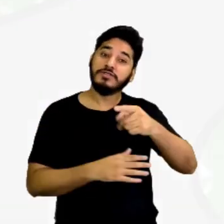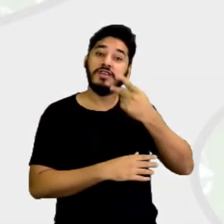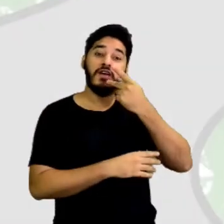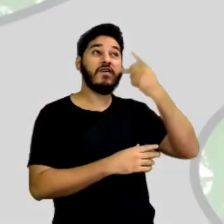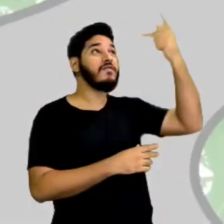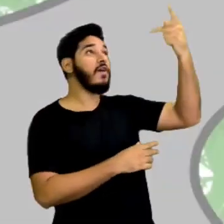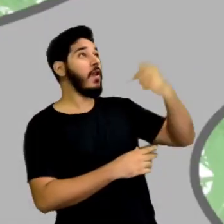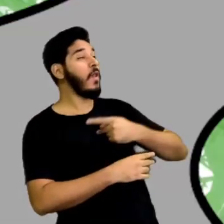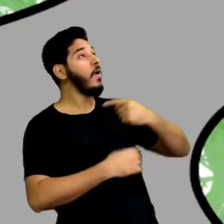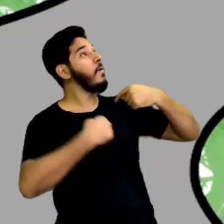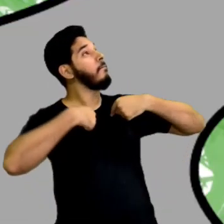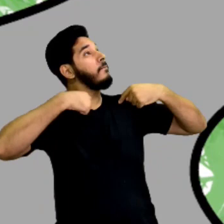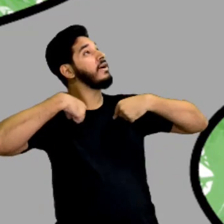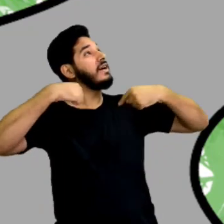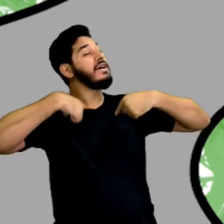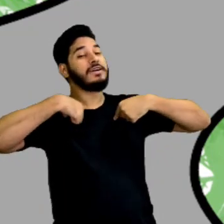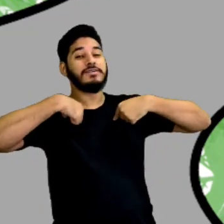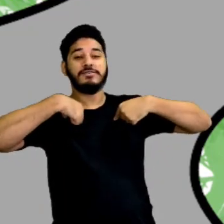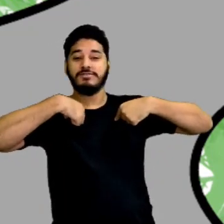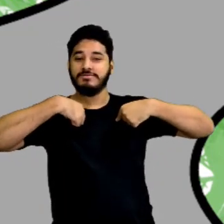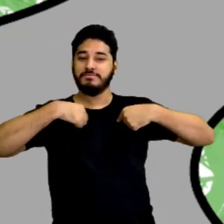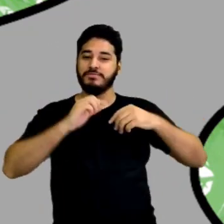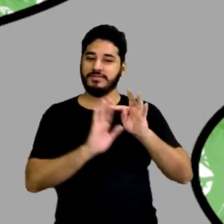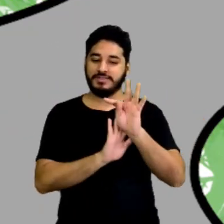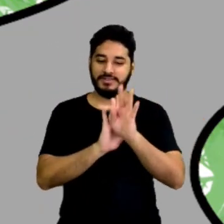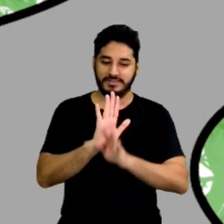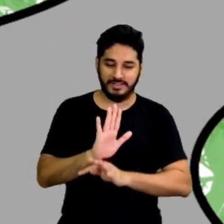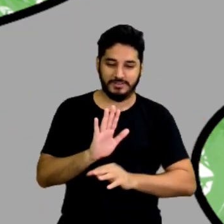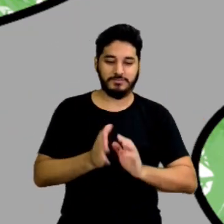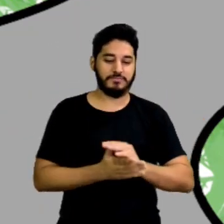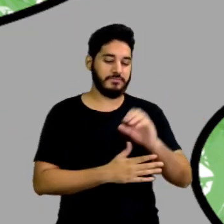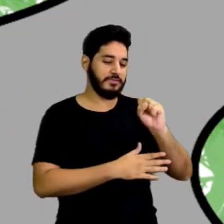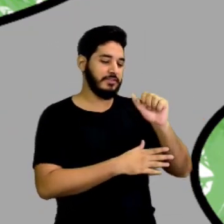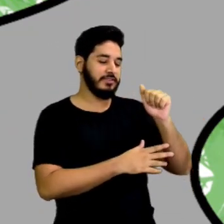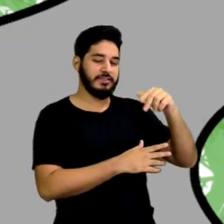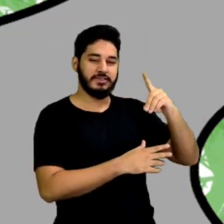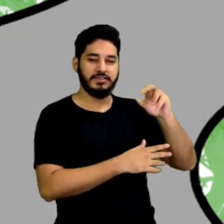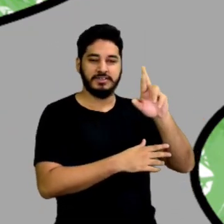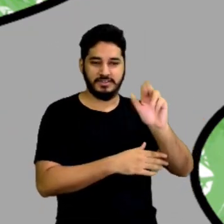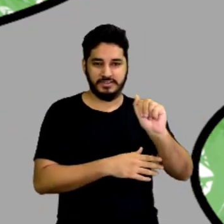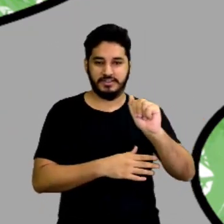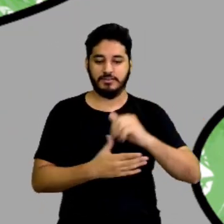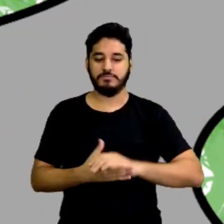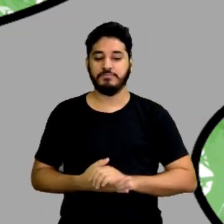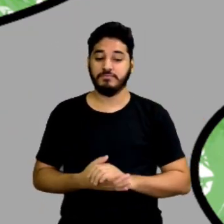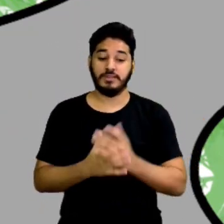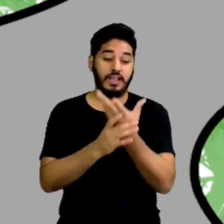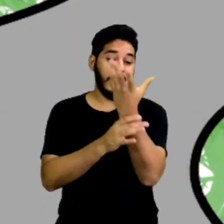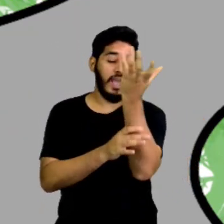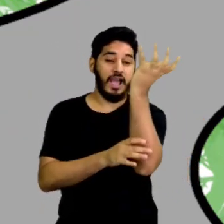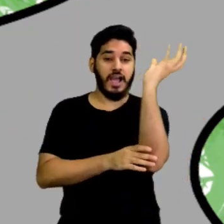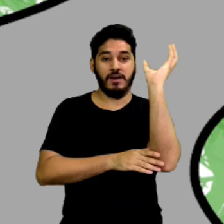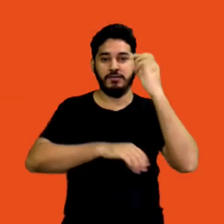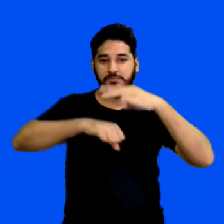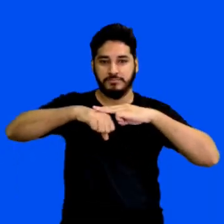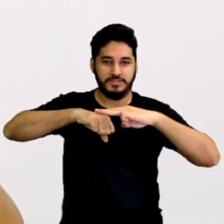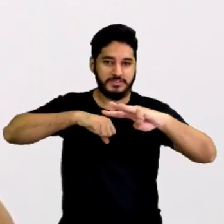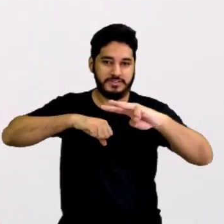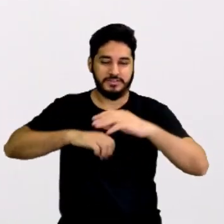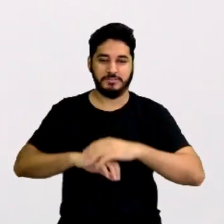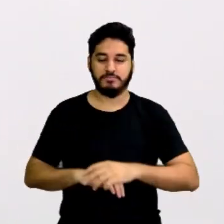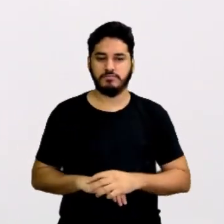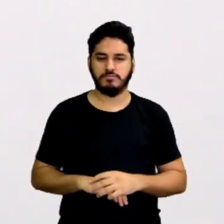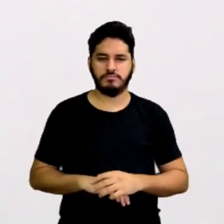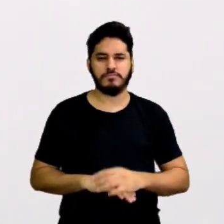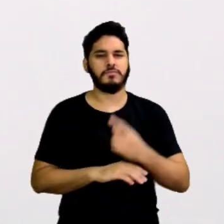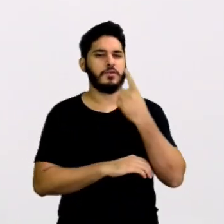comigo. Texto de Sandra Aimone. A Árvore Mensageira. Viram